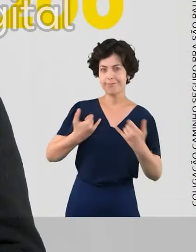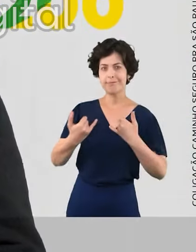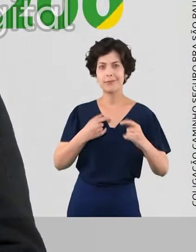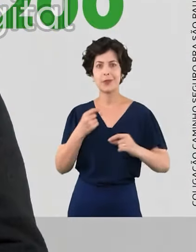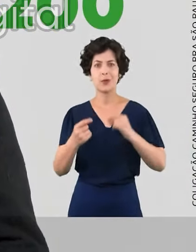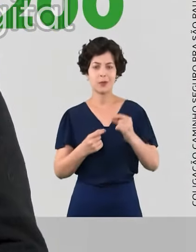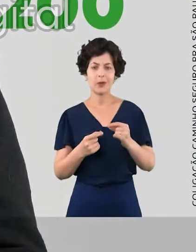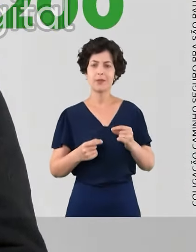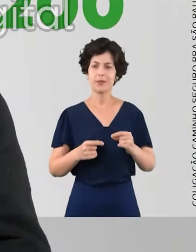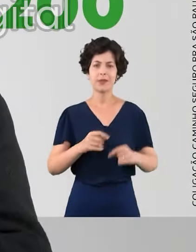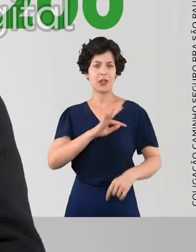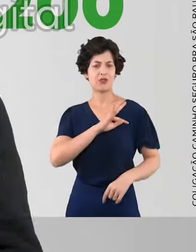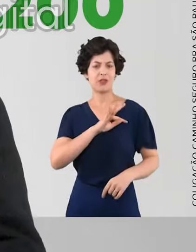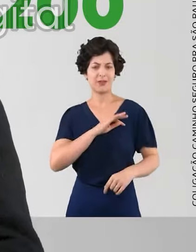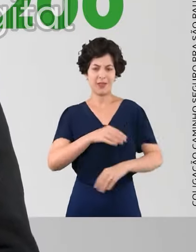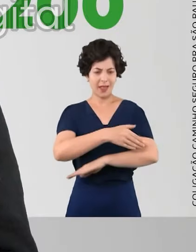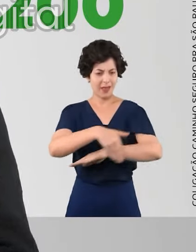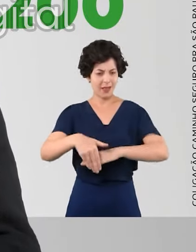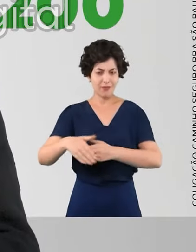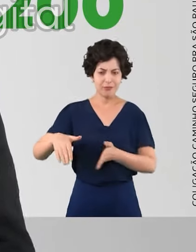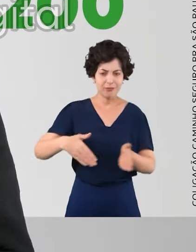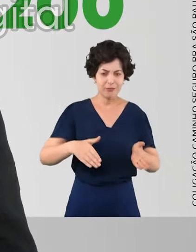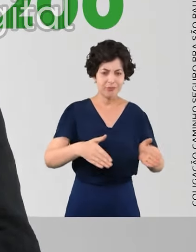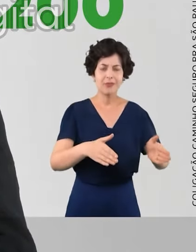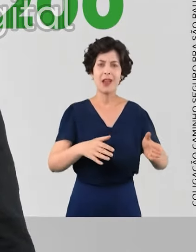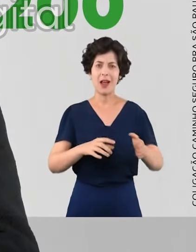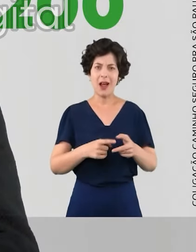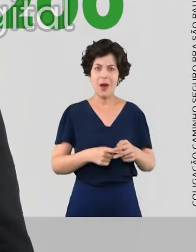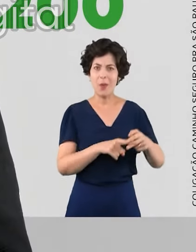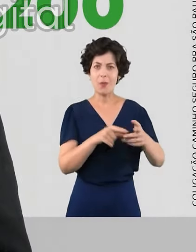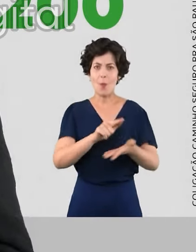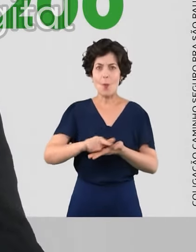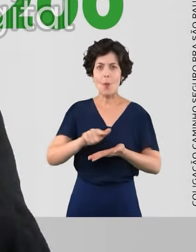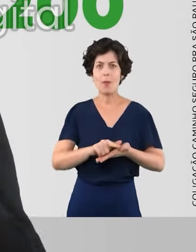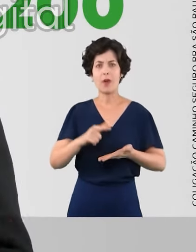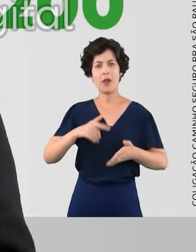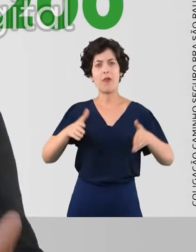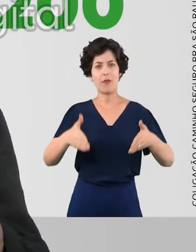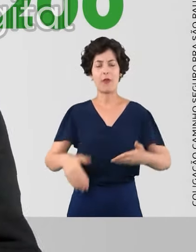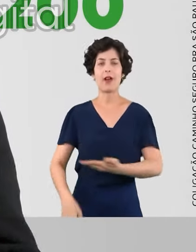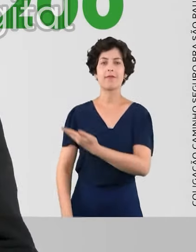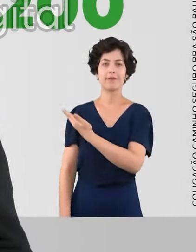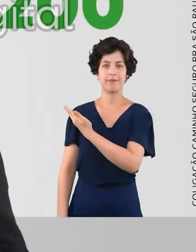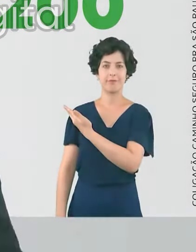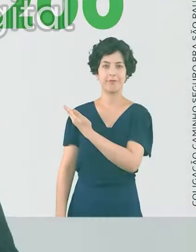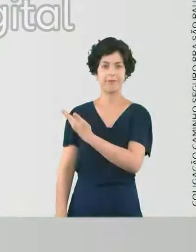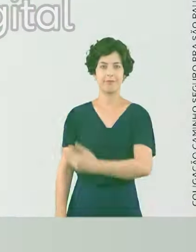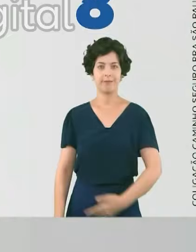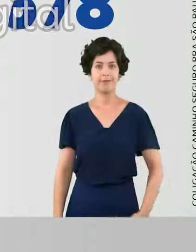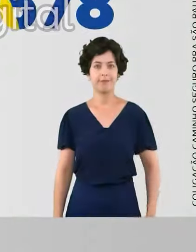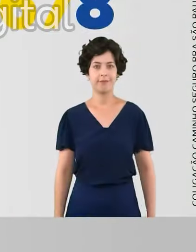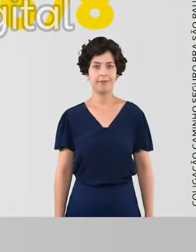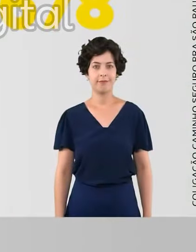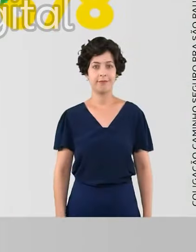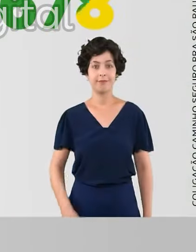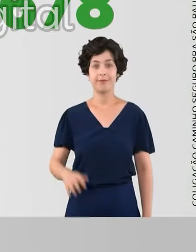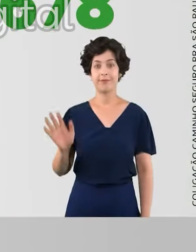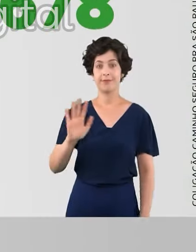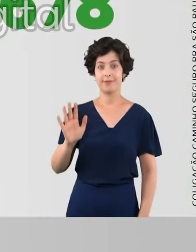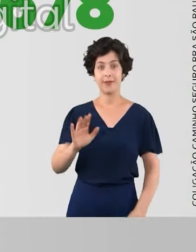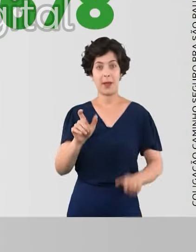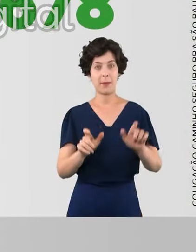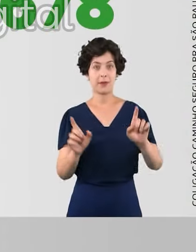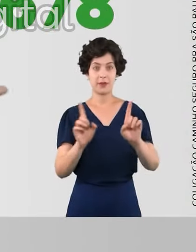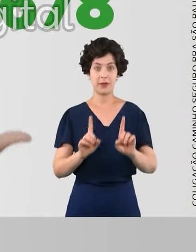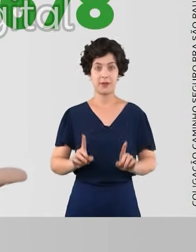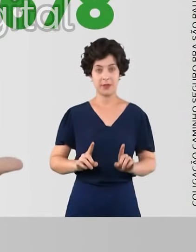despoluição do Rio Tietê. Isso nunca aconteceu. Quero focar o meu mandato nessa missão. Rogério Lopes 70 200. Olá, o deficiente